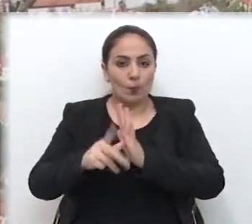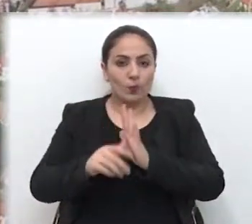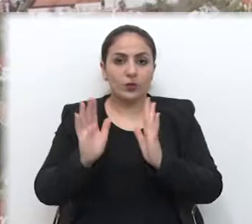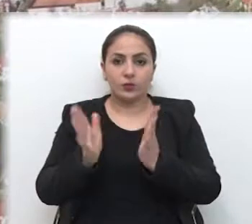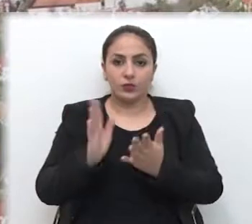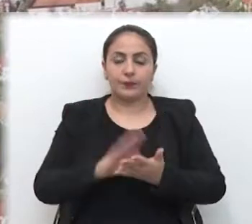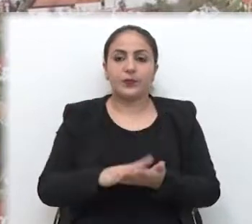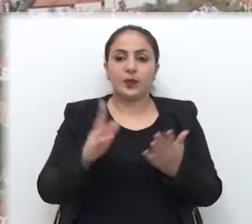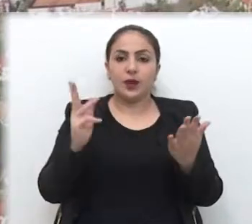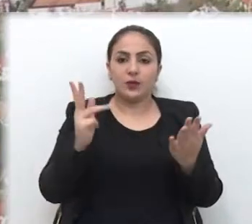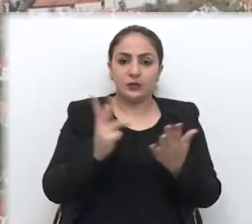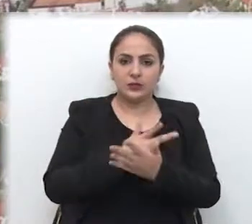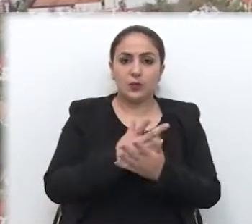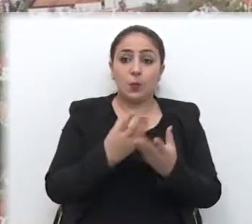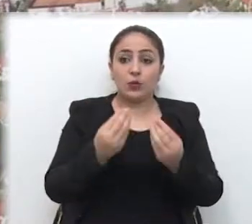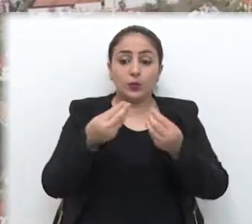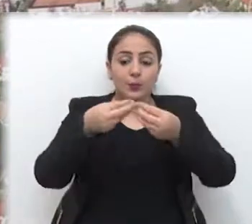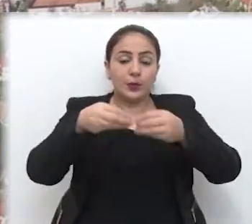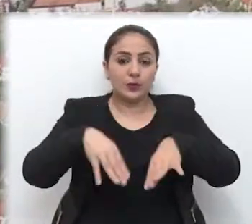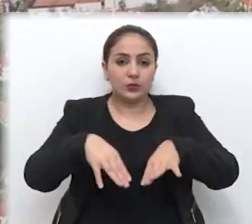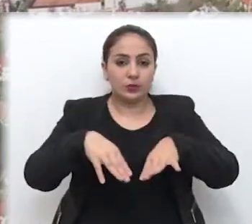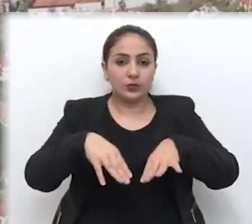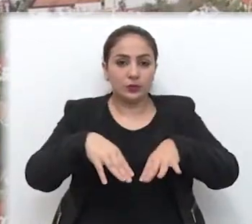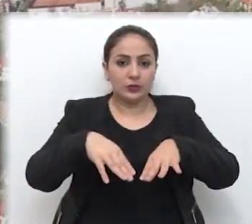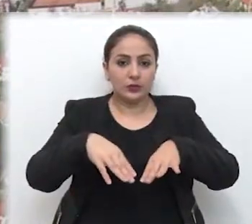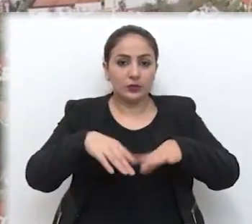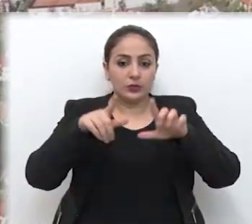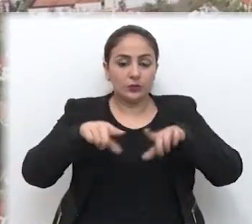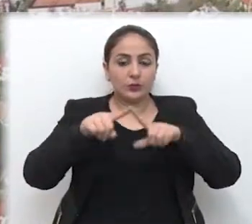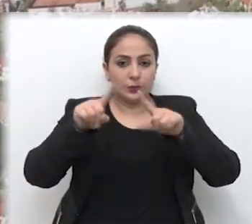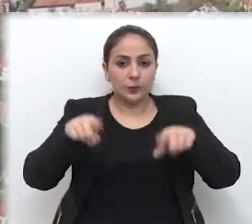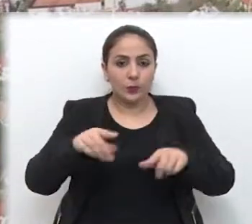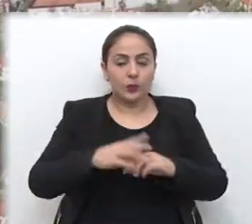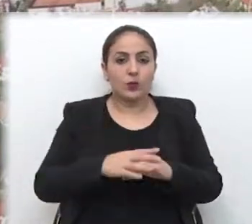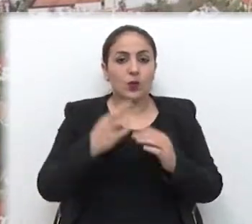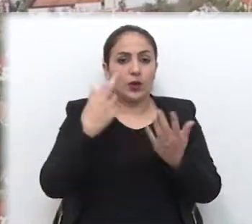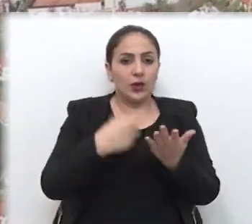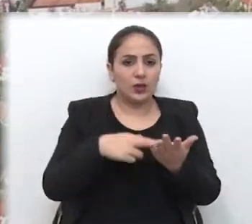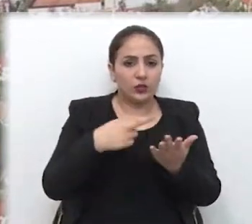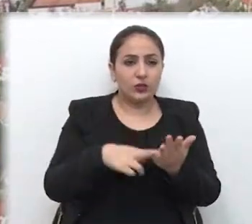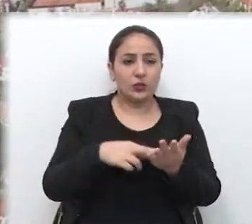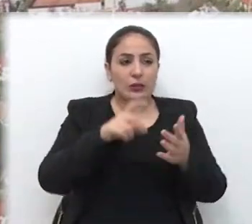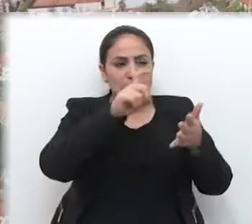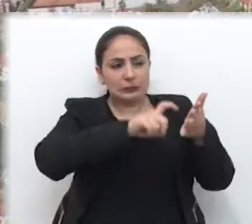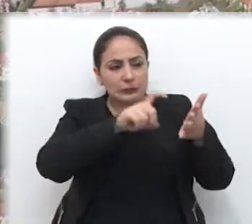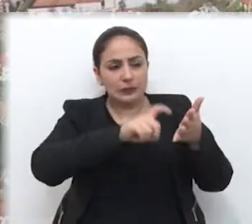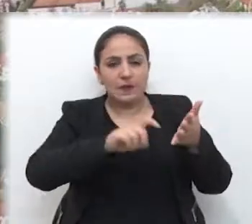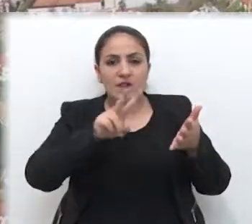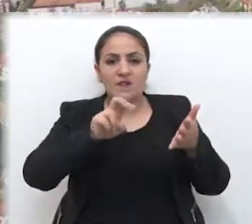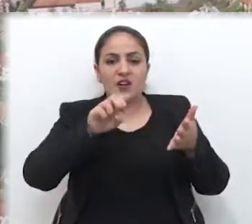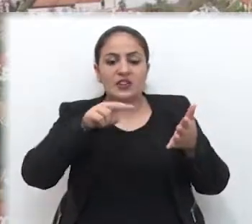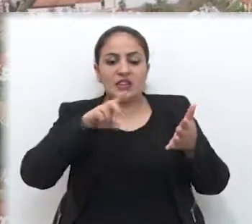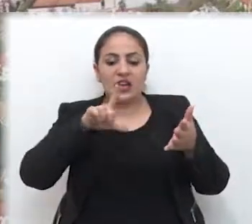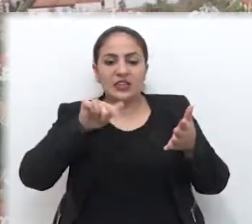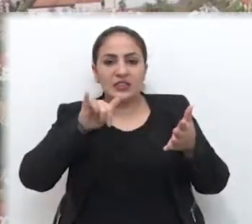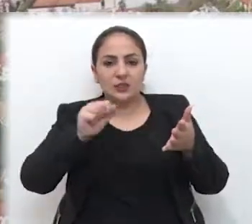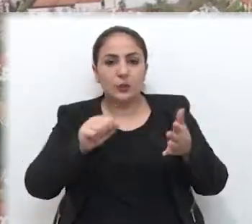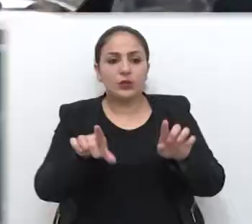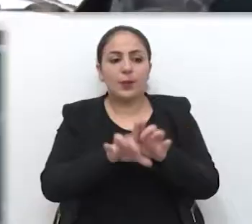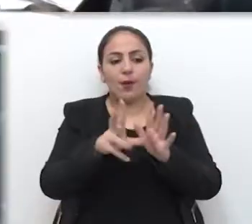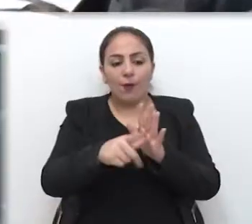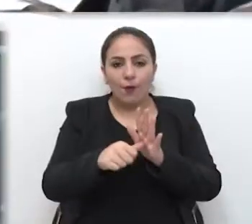As ocorrências resultaram em inúmeros prejuízos ao patrimônio público, com registros de vandalismo e furtos de